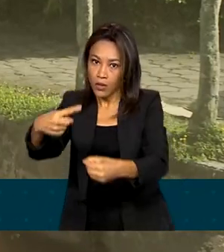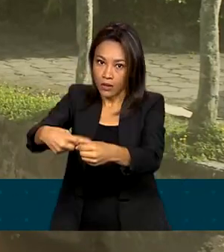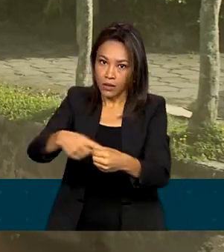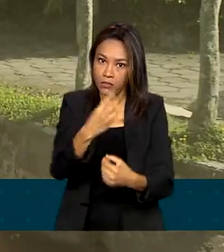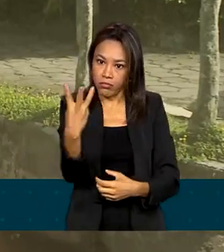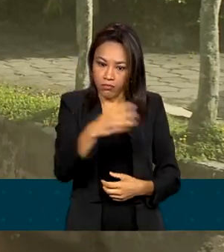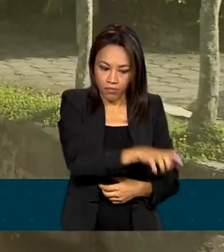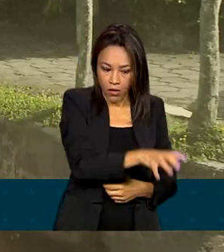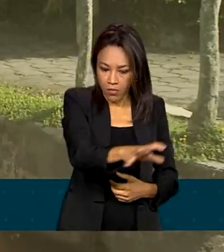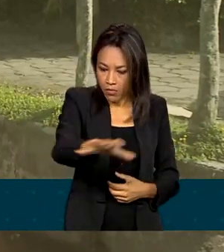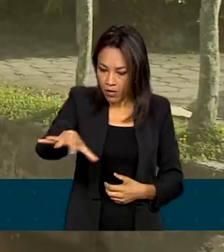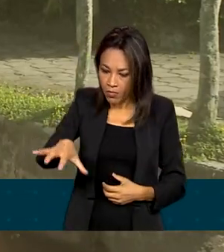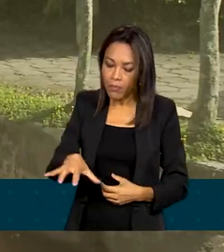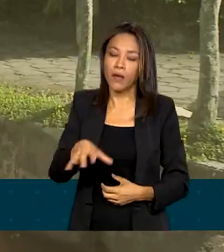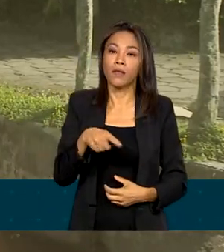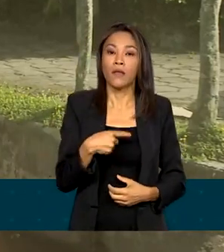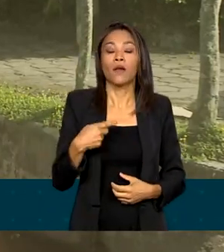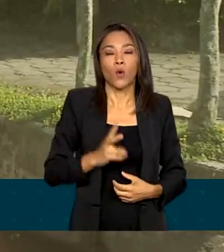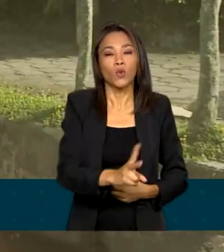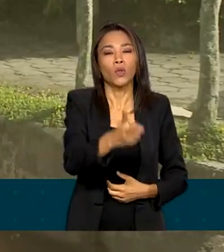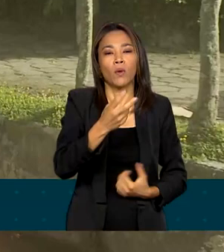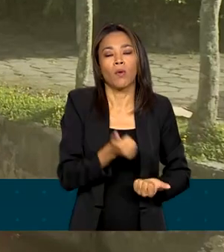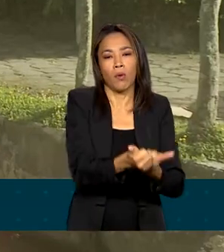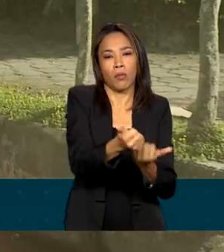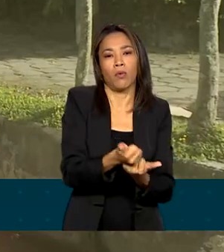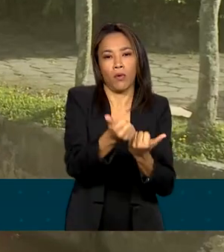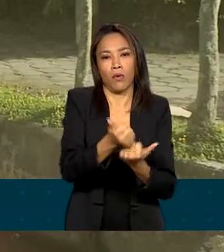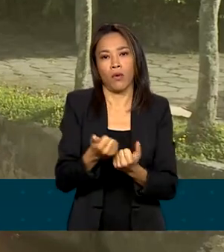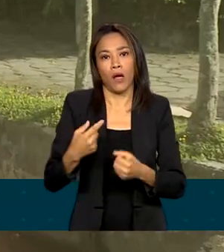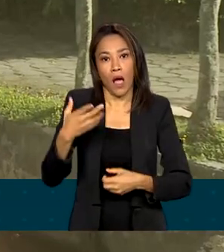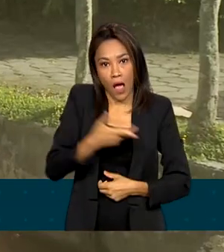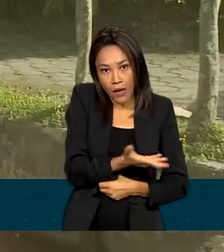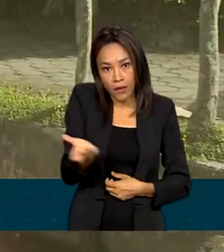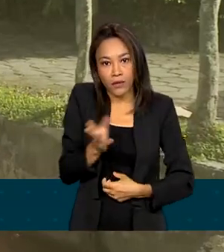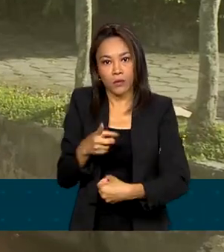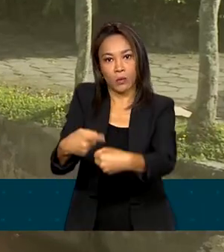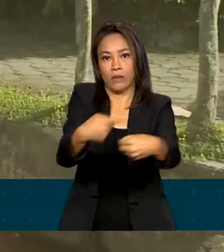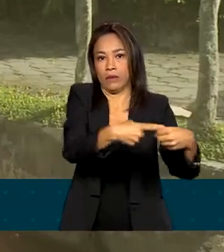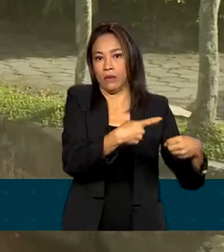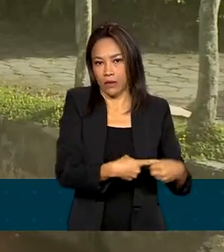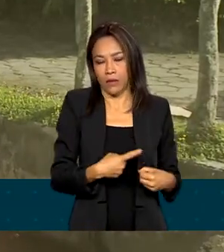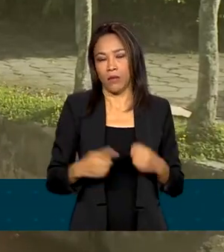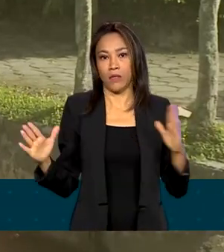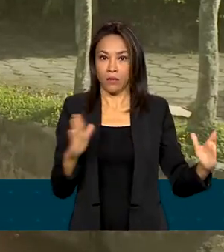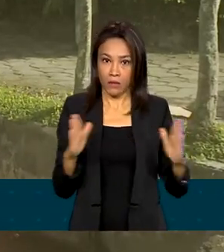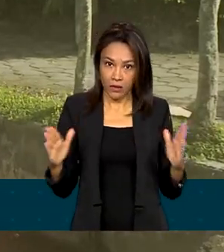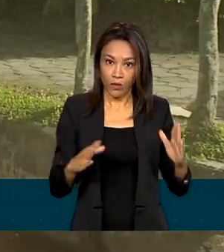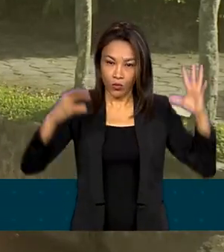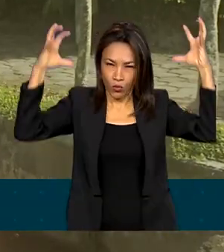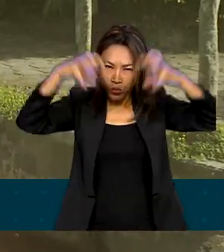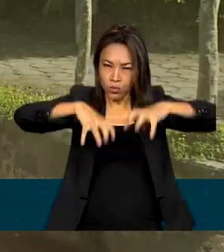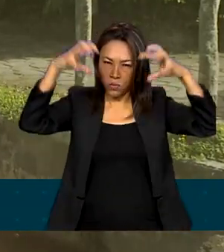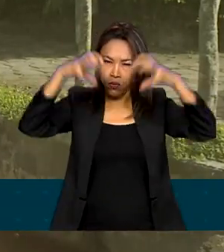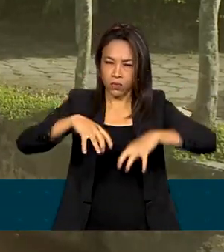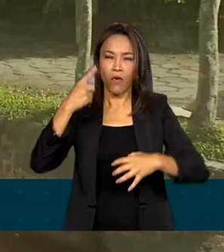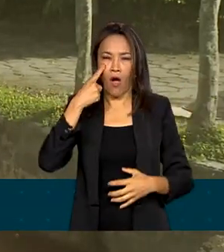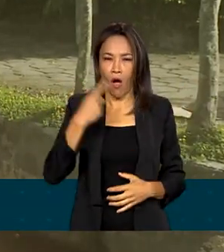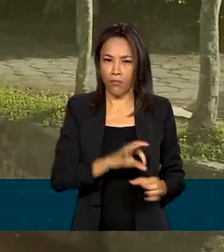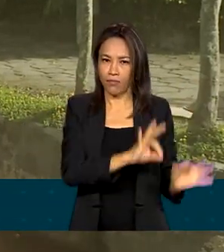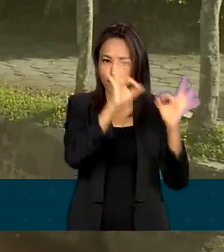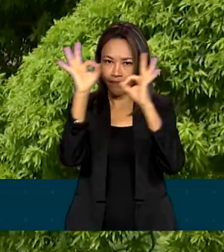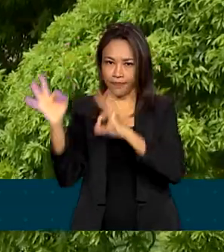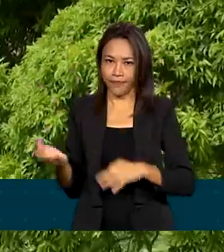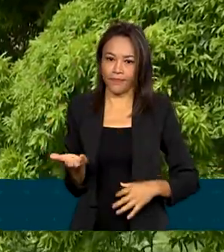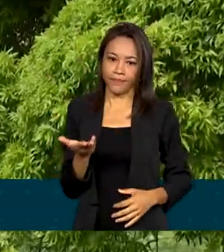atendimento aos municípios atingidos por esse temporal durante o final de semana. Vamos ver na reportagem.